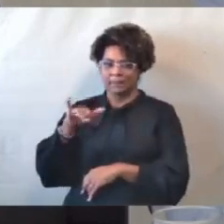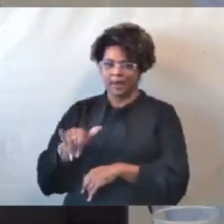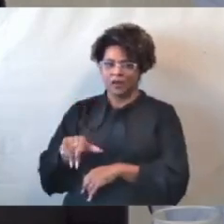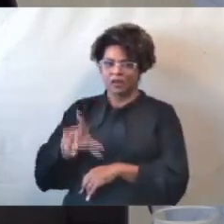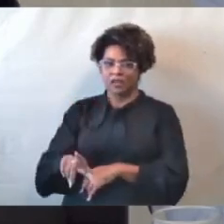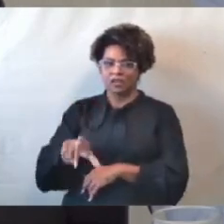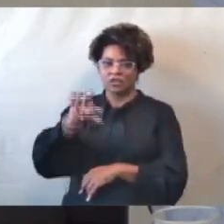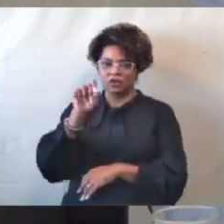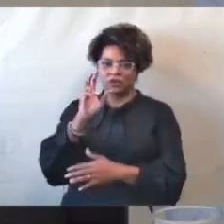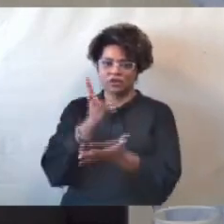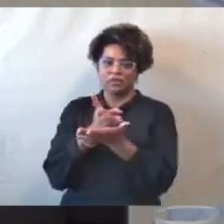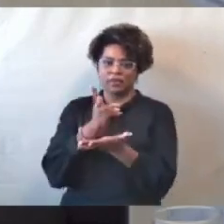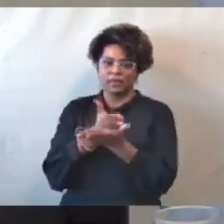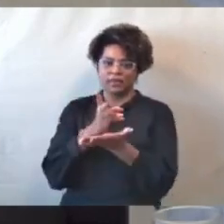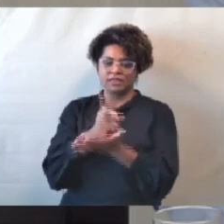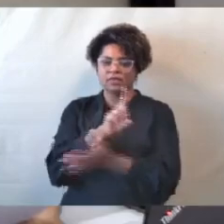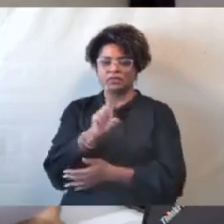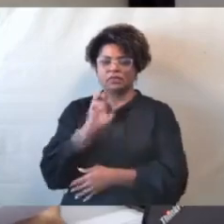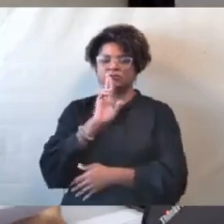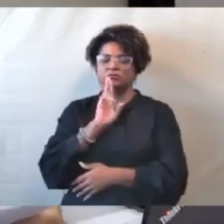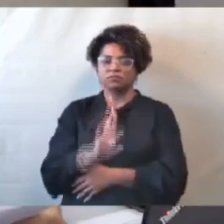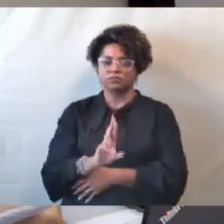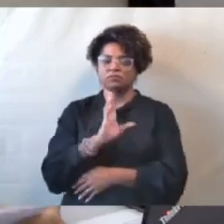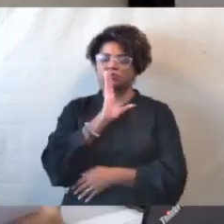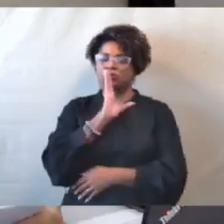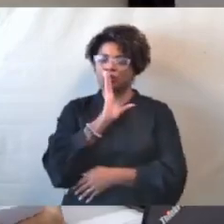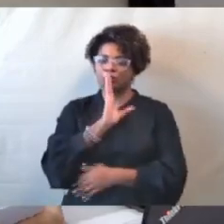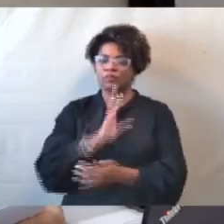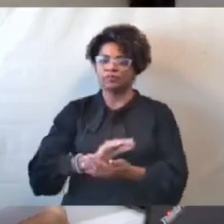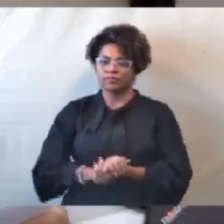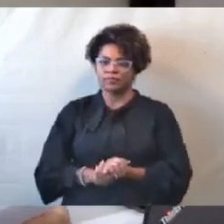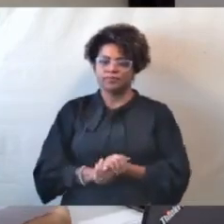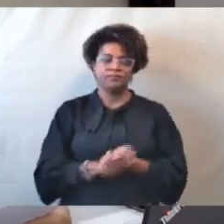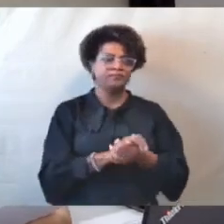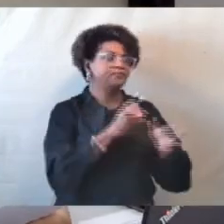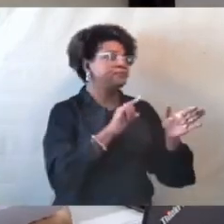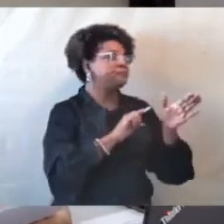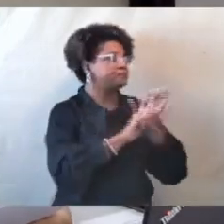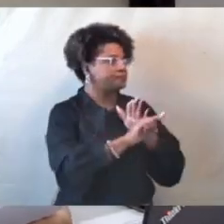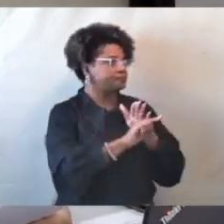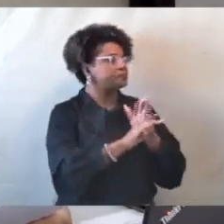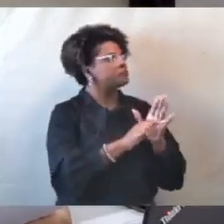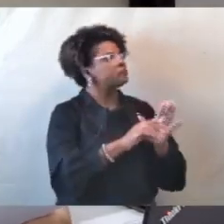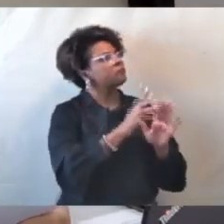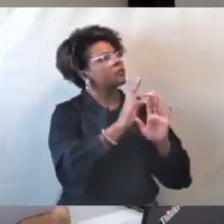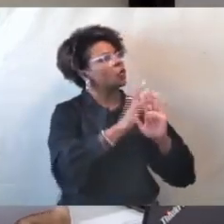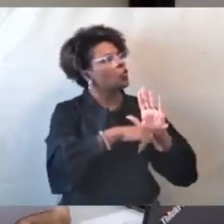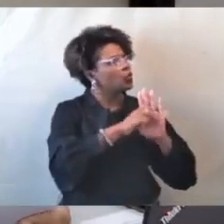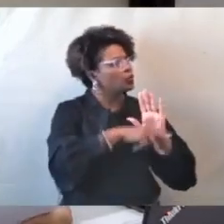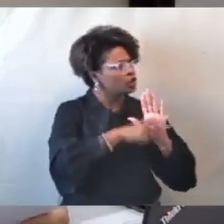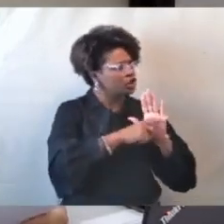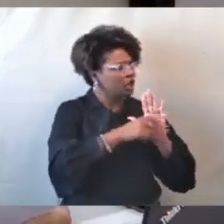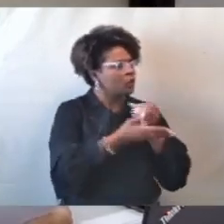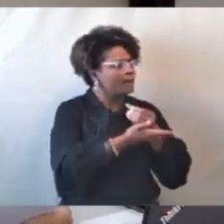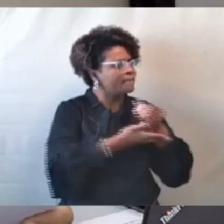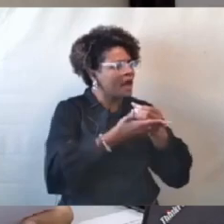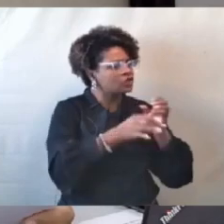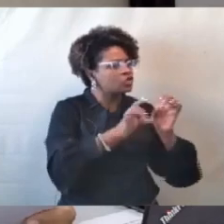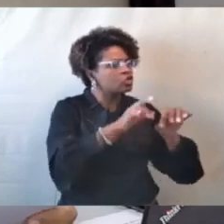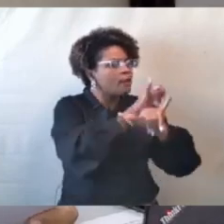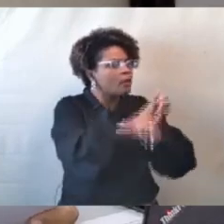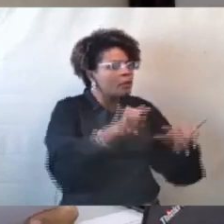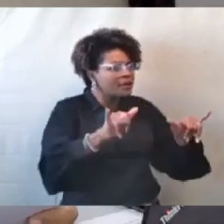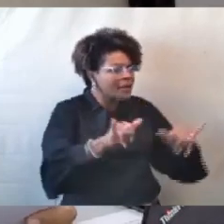em silêncio. O projeto básico só foi publicado oficialmente no dia 9 de fevereiro de